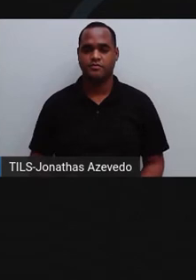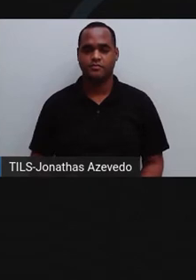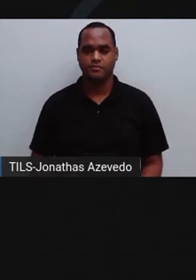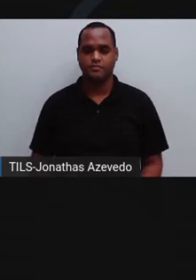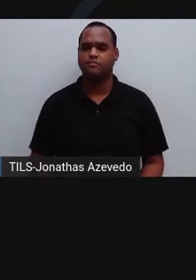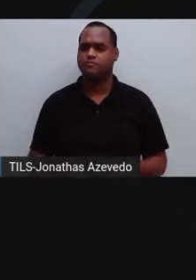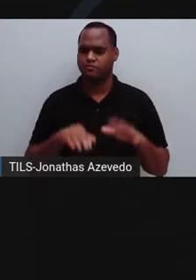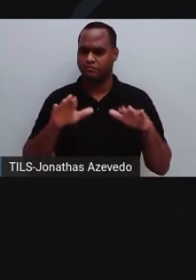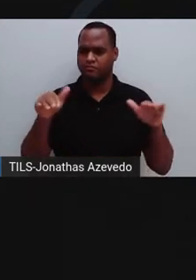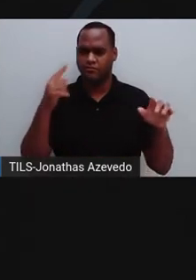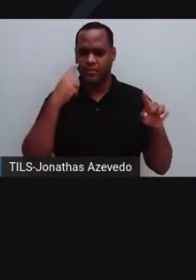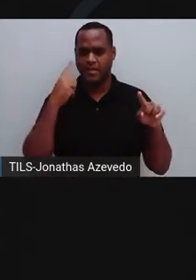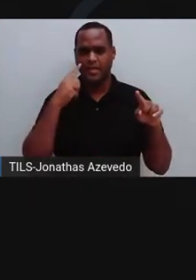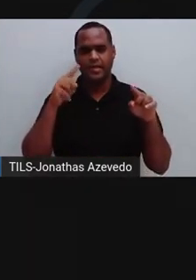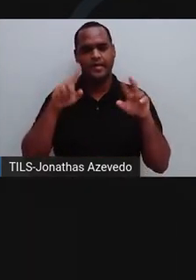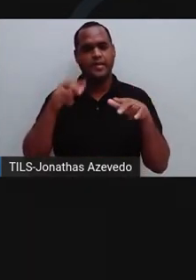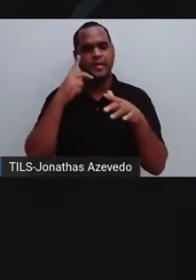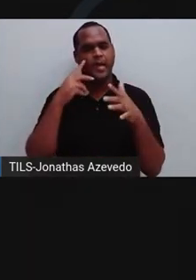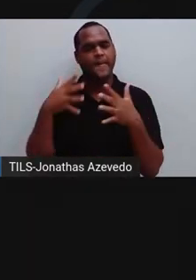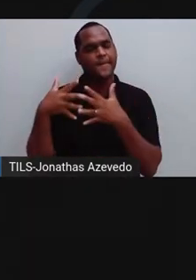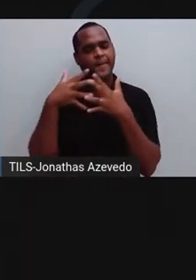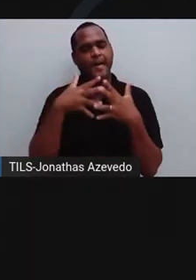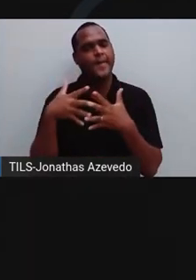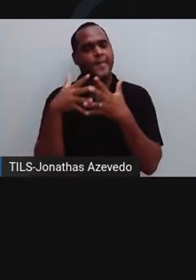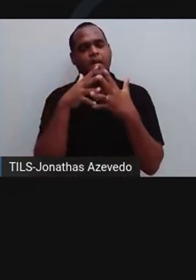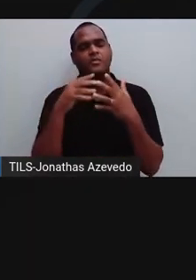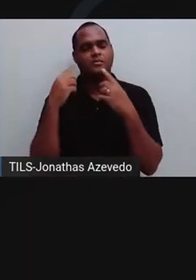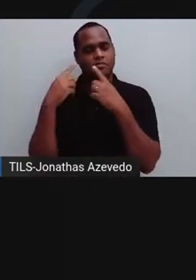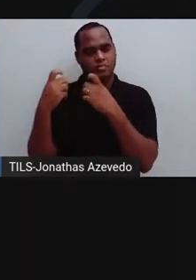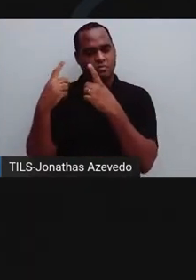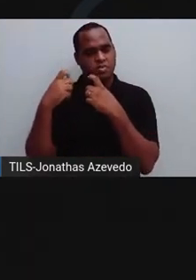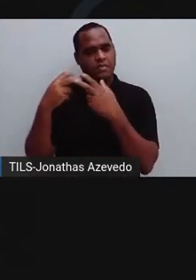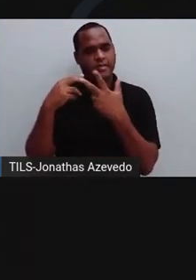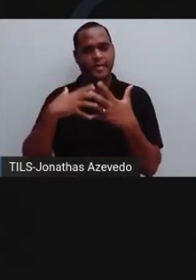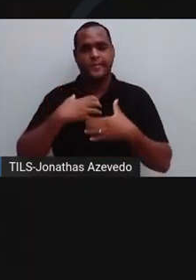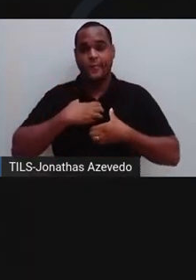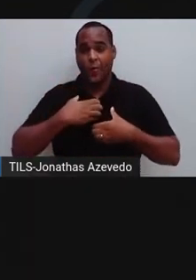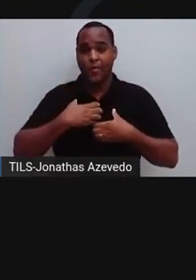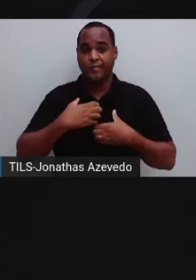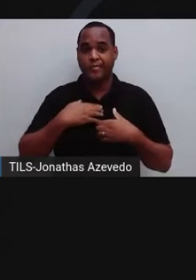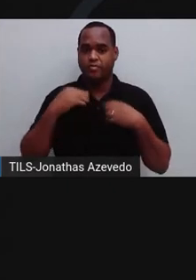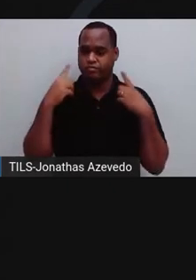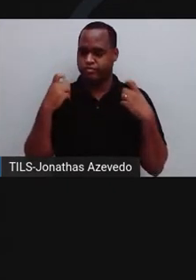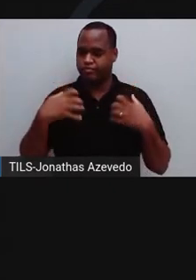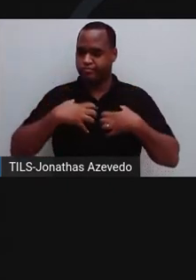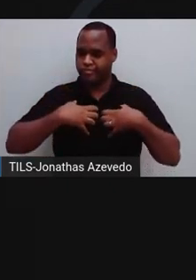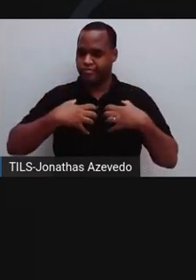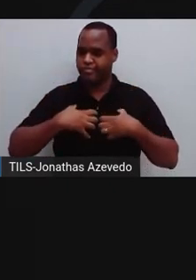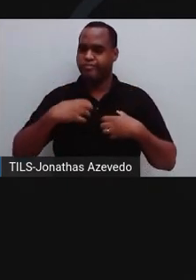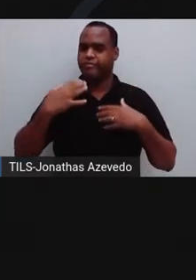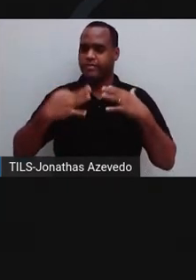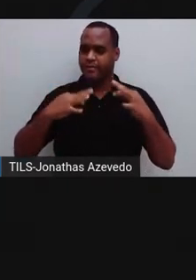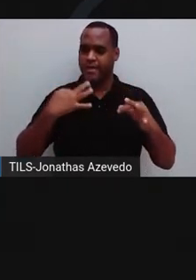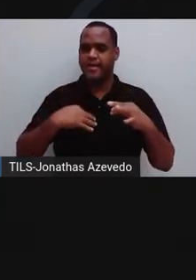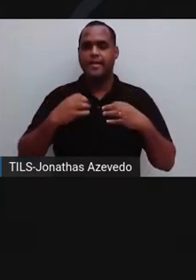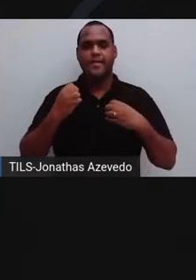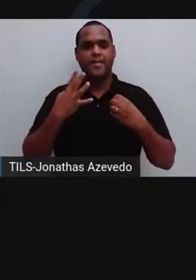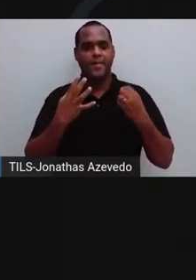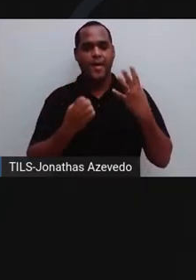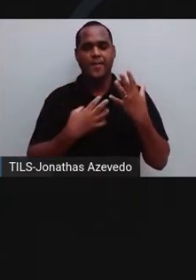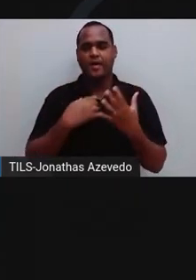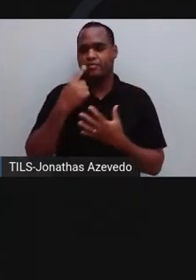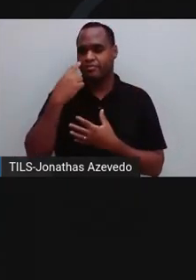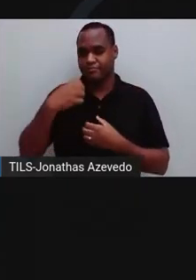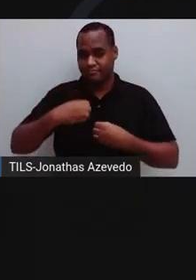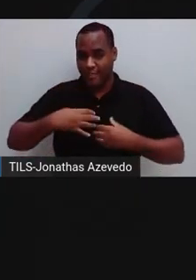Mesmo que um ruído não signifique um perigo imediato, nosso organismo reage como se fosse. As glândulas supra-renais